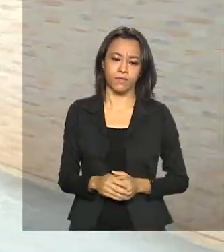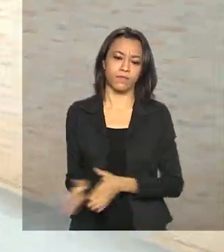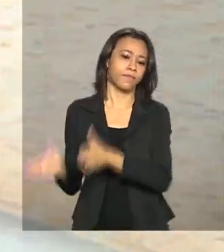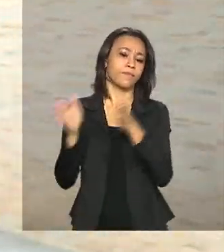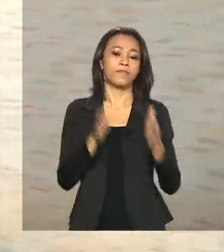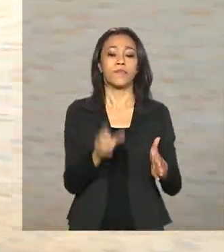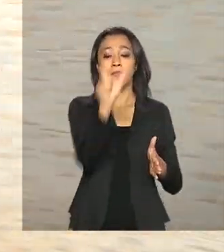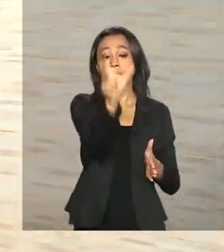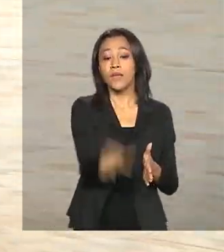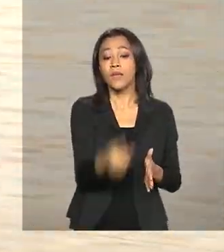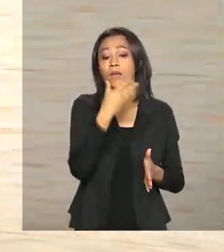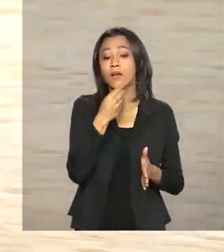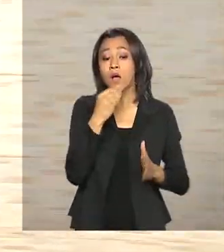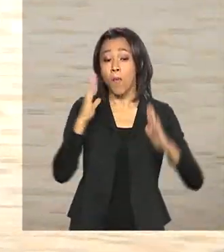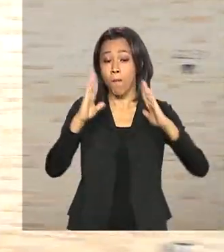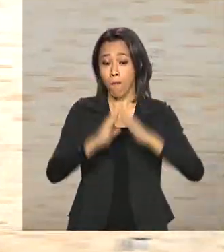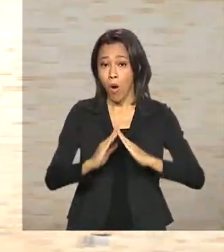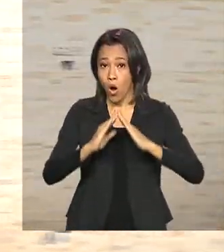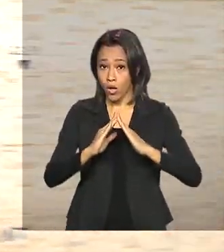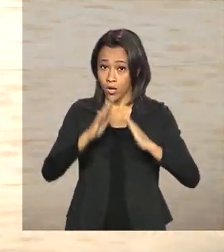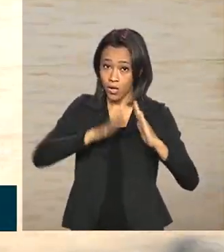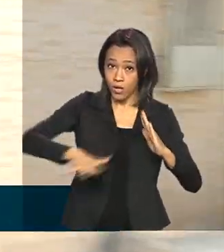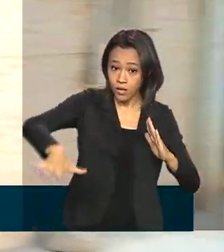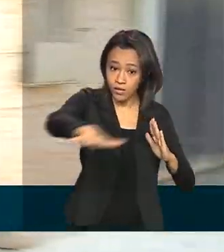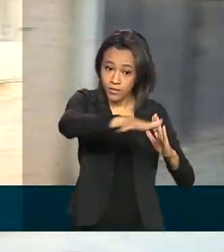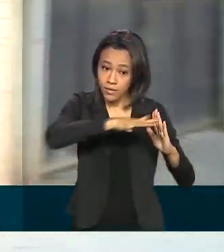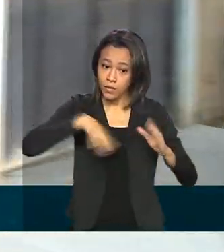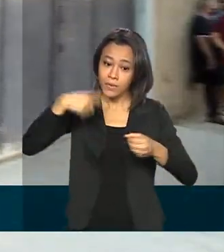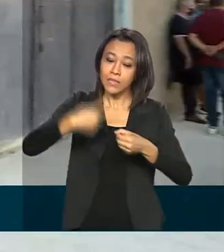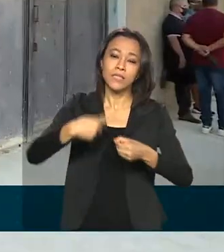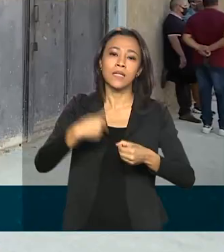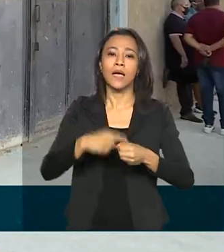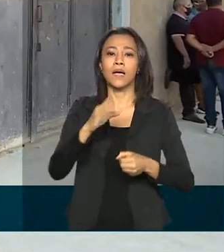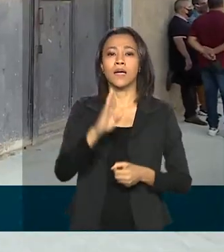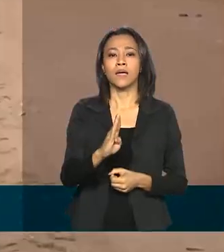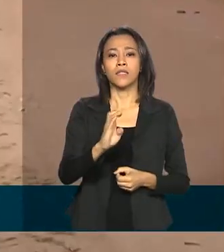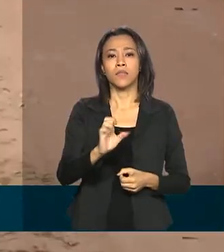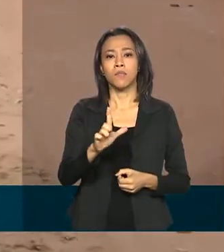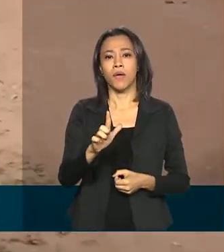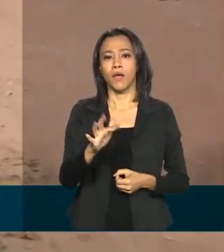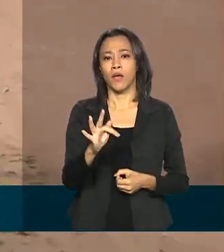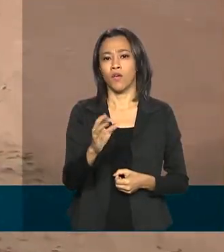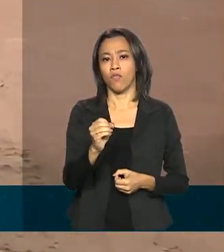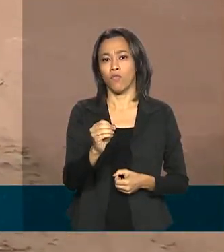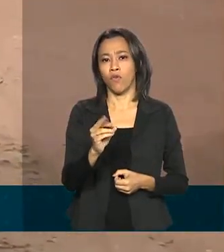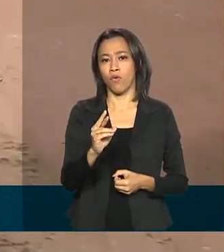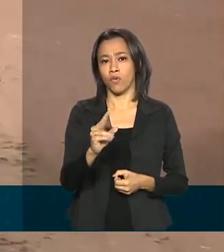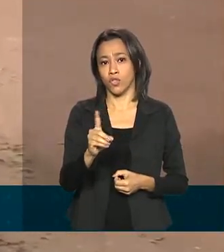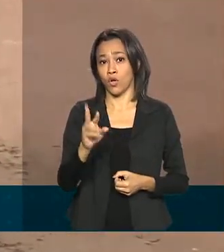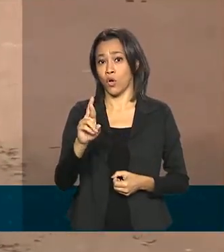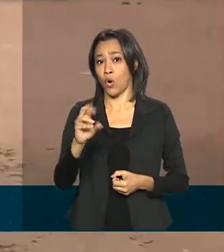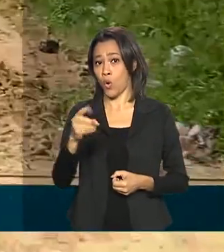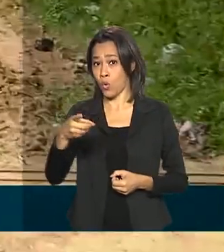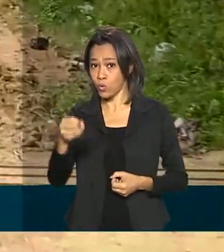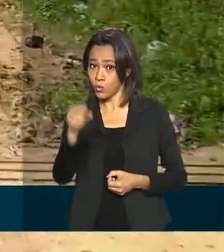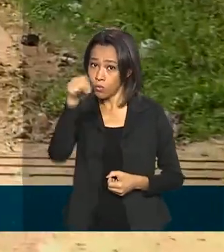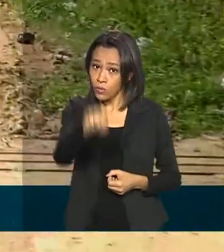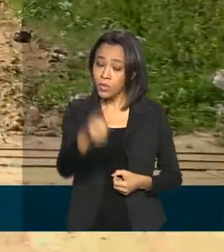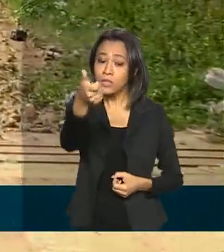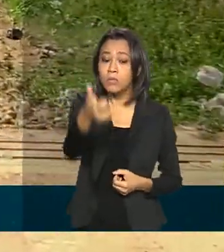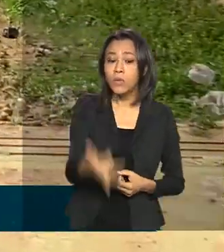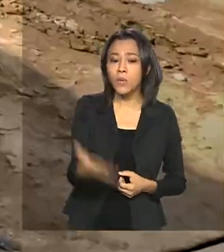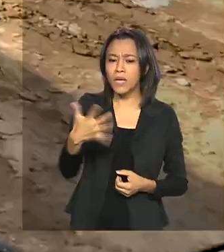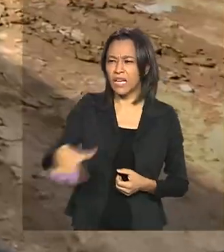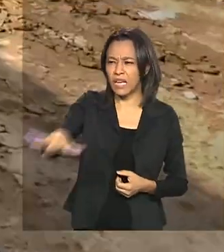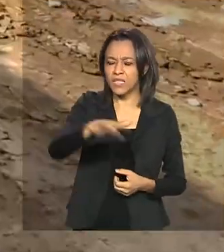Sérgio Melo é morador de Belforrocho, na Baixada Fluminense, há mais de 60 anos. O aposentado conta como o